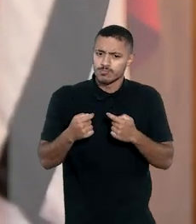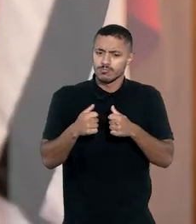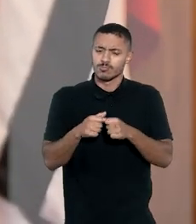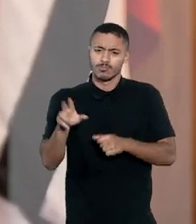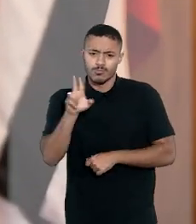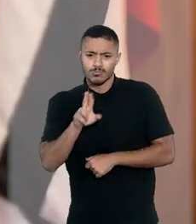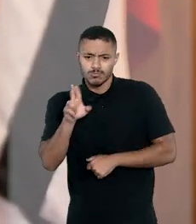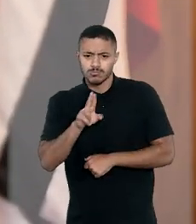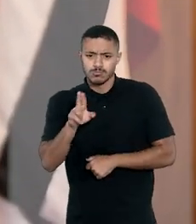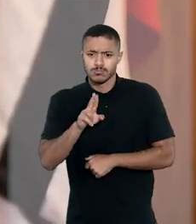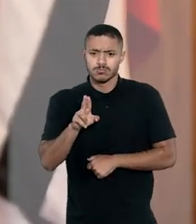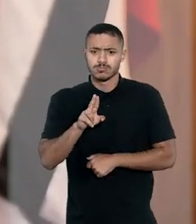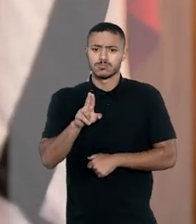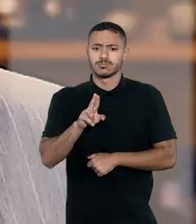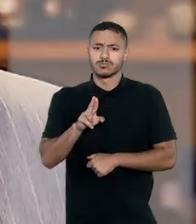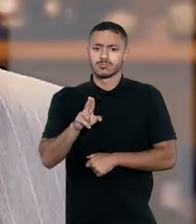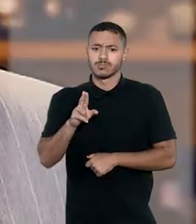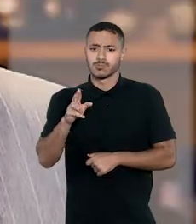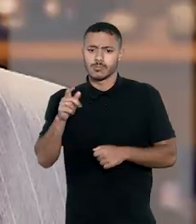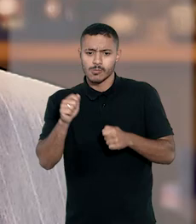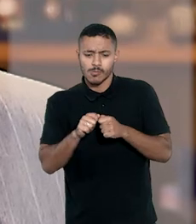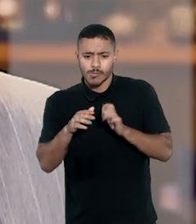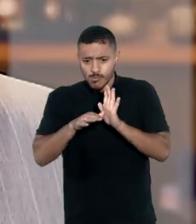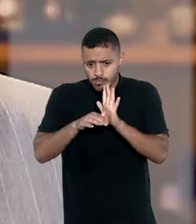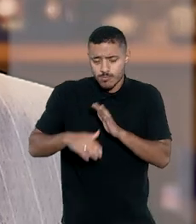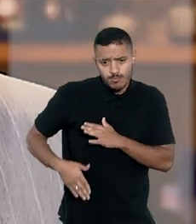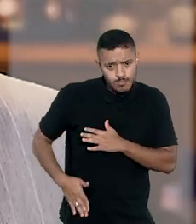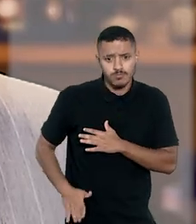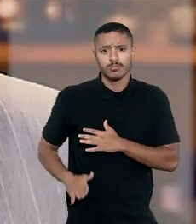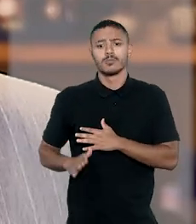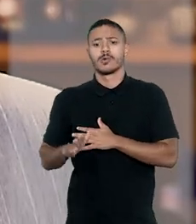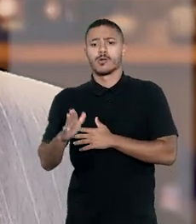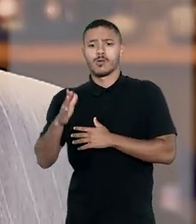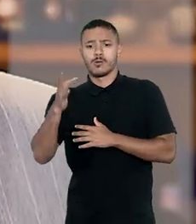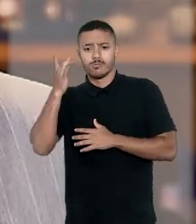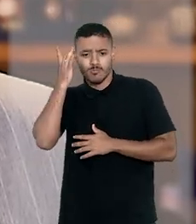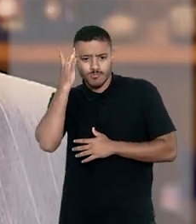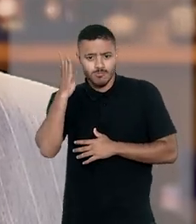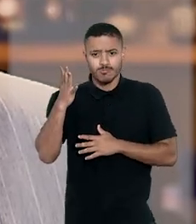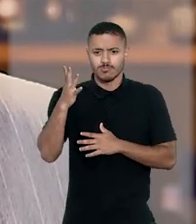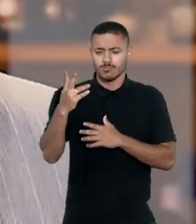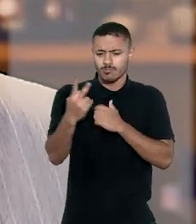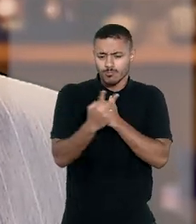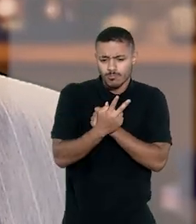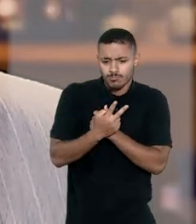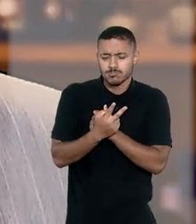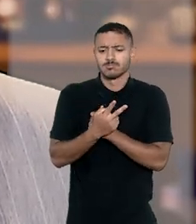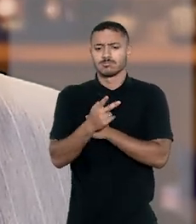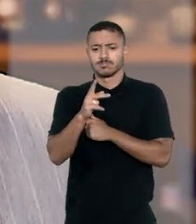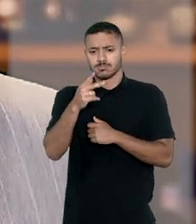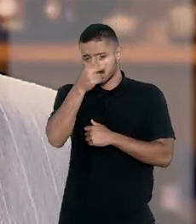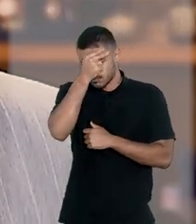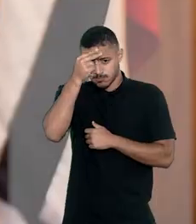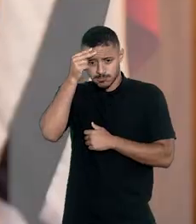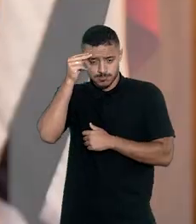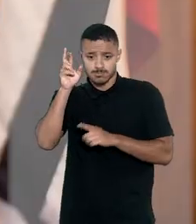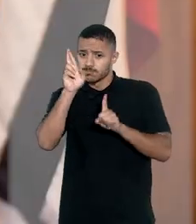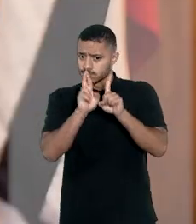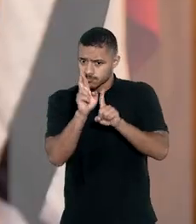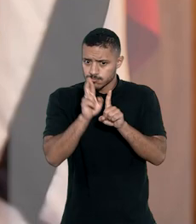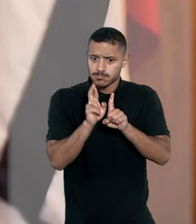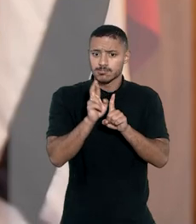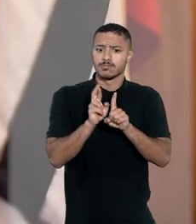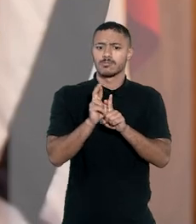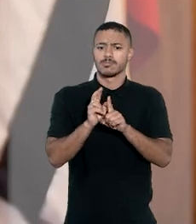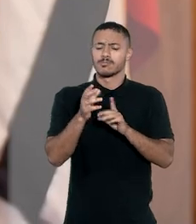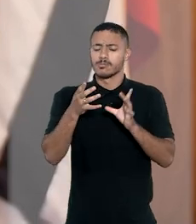agentes políticos estavam utilizando de funções para a prática de corrupção e o favorecimento de interesses pessoais do prefeito. Para